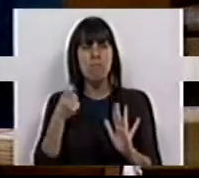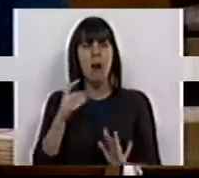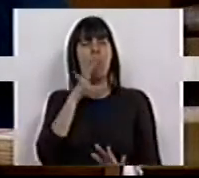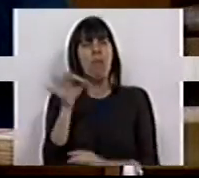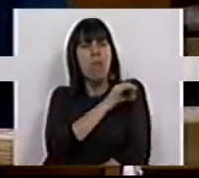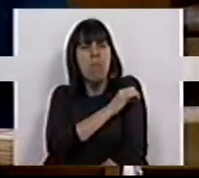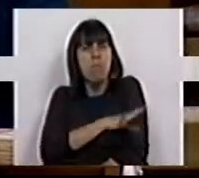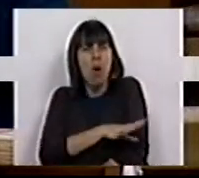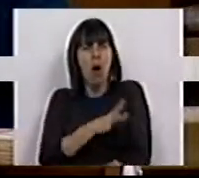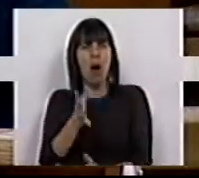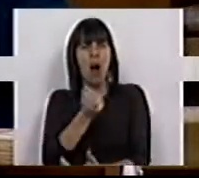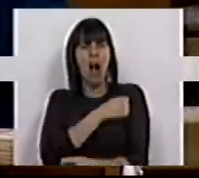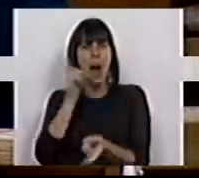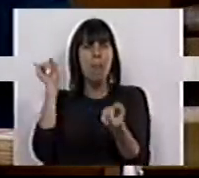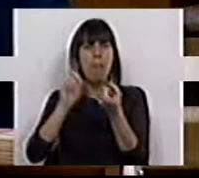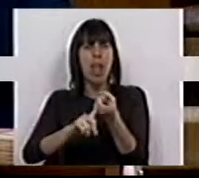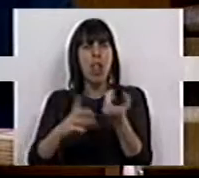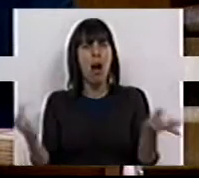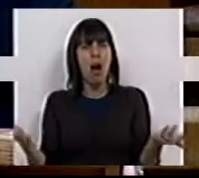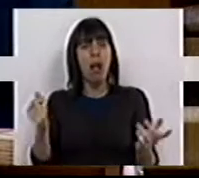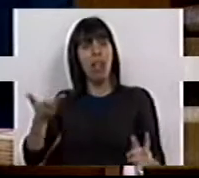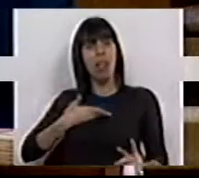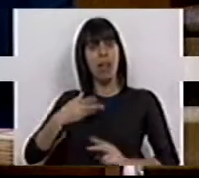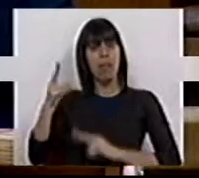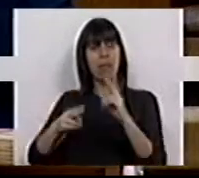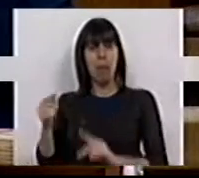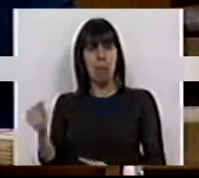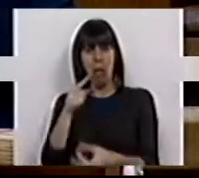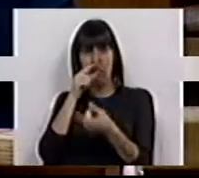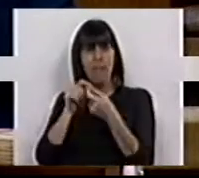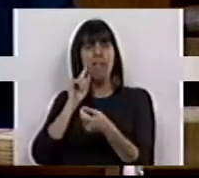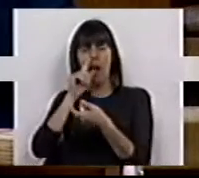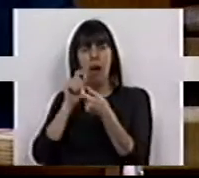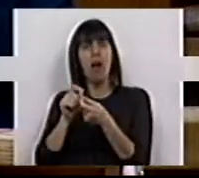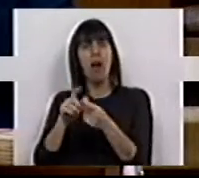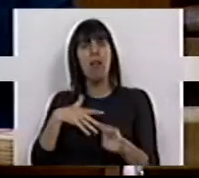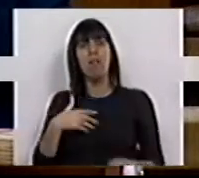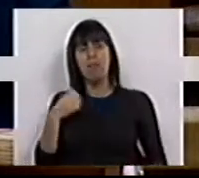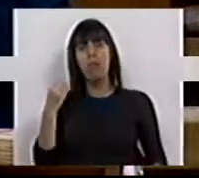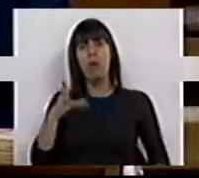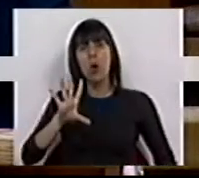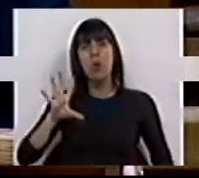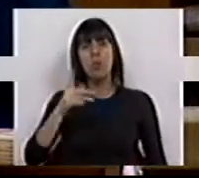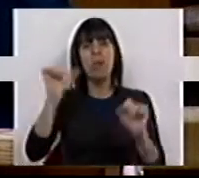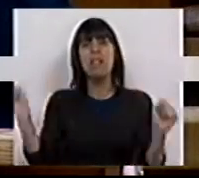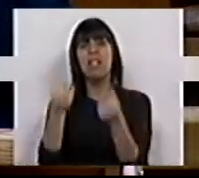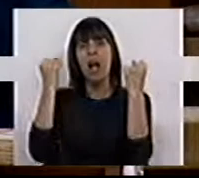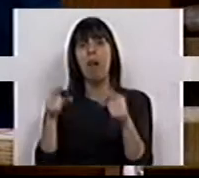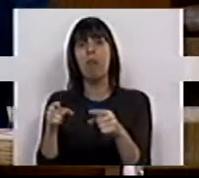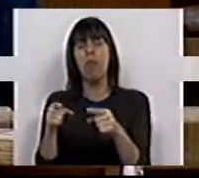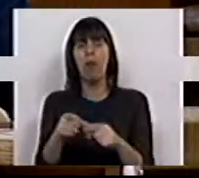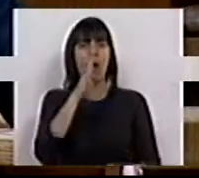família pobre viu a casa penhorada por uma dívida fiscal mínima e foi a solidariedade do país que a salvou.